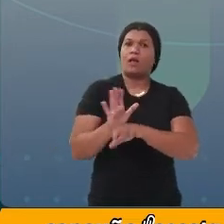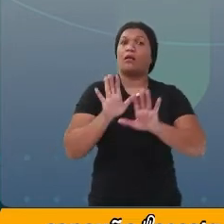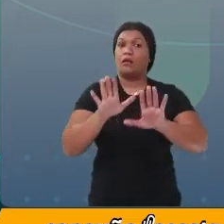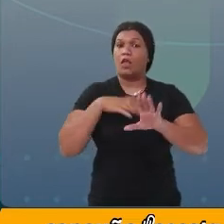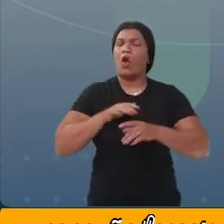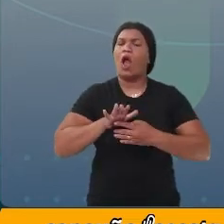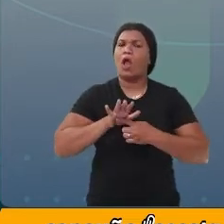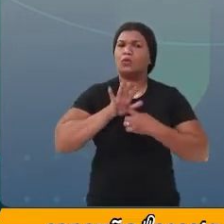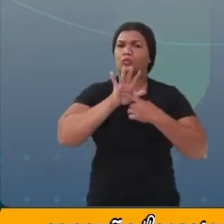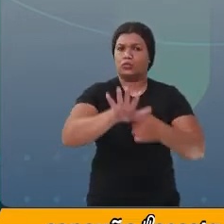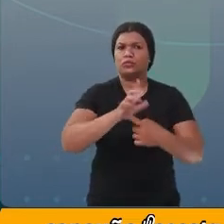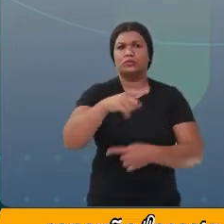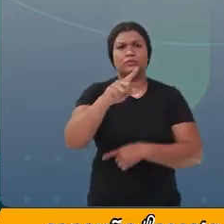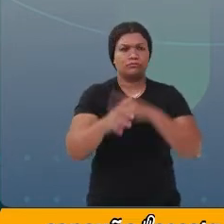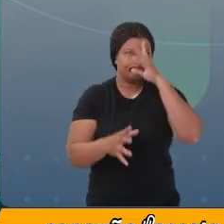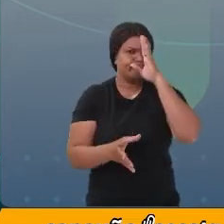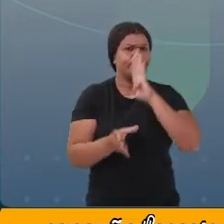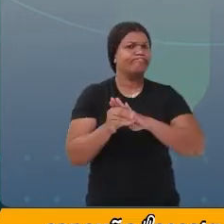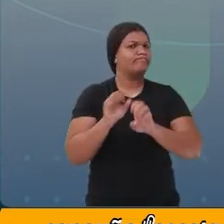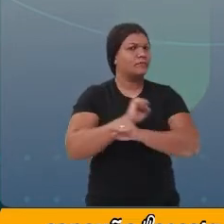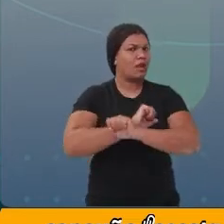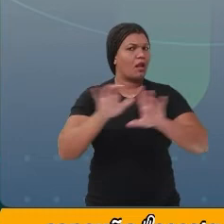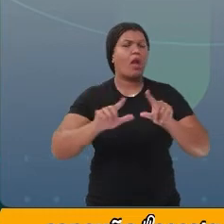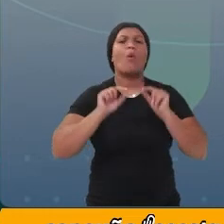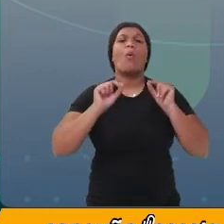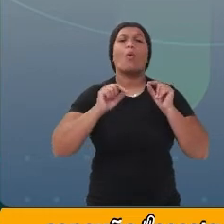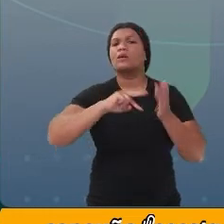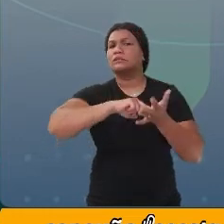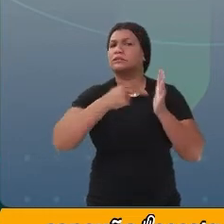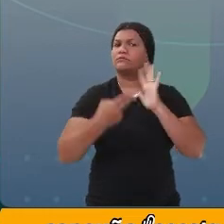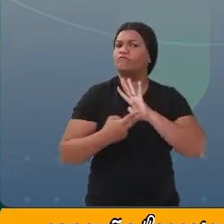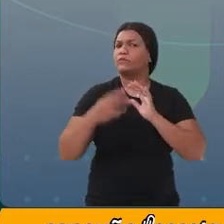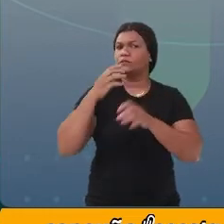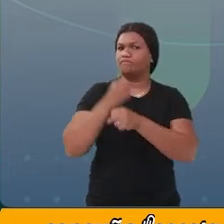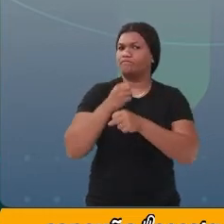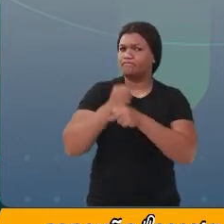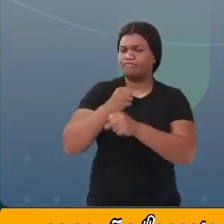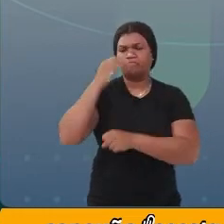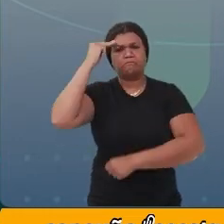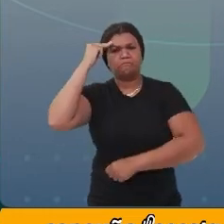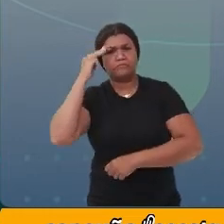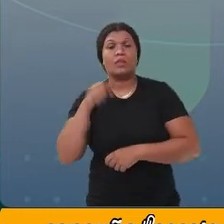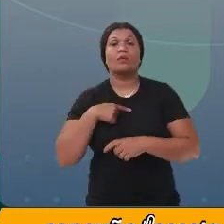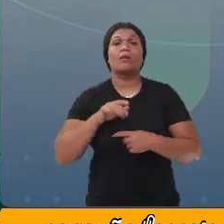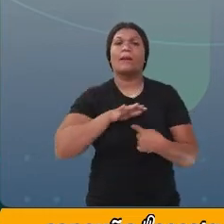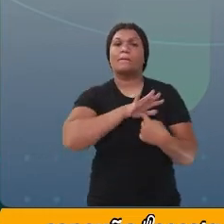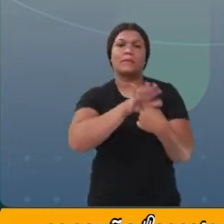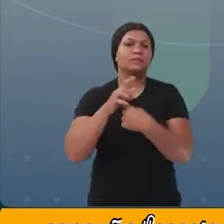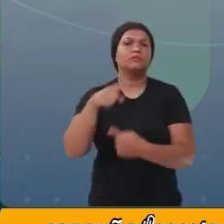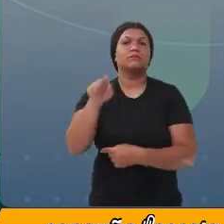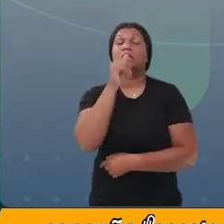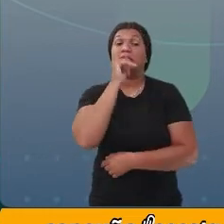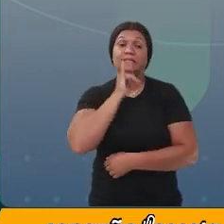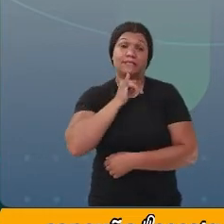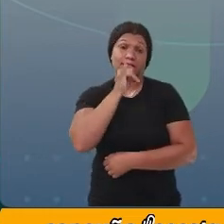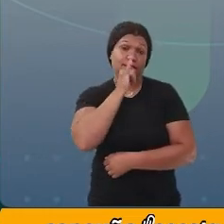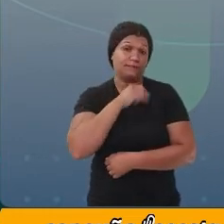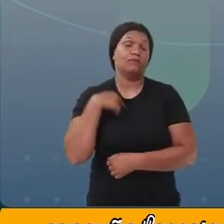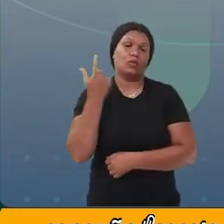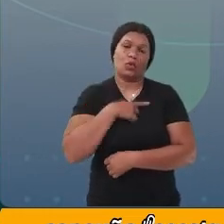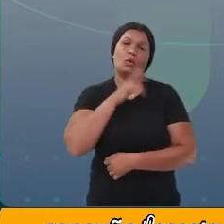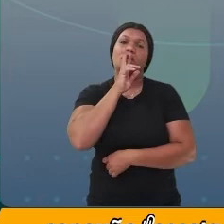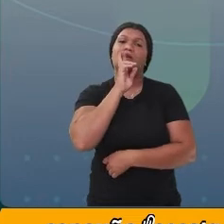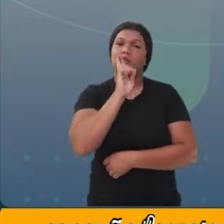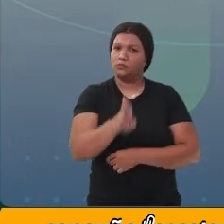para te ajudar a entender o que são esses cálculos mentais, vou te apresentar um exemplo e nós vamos